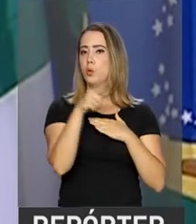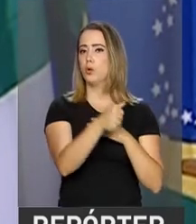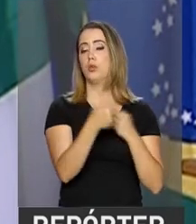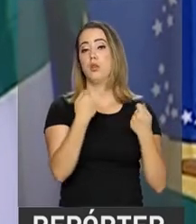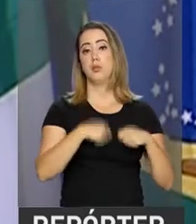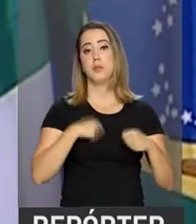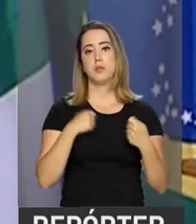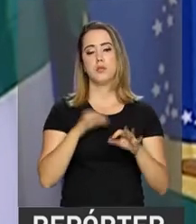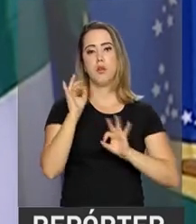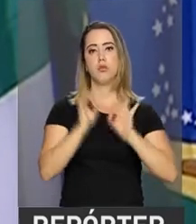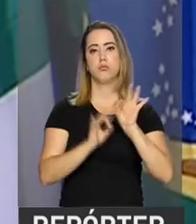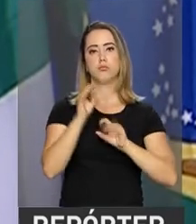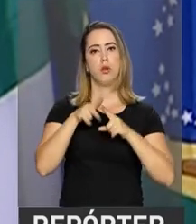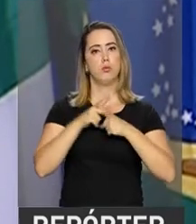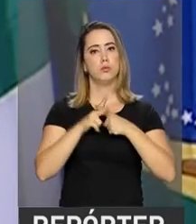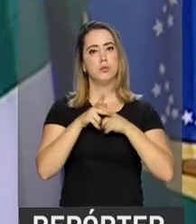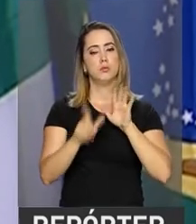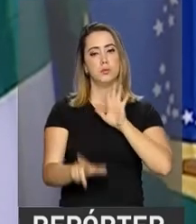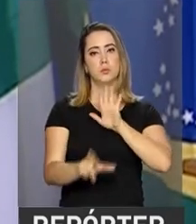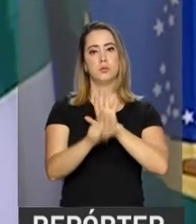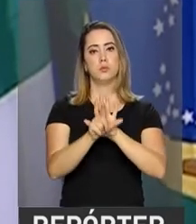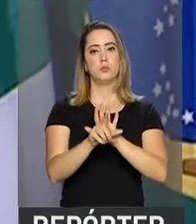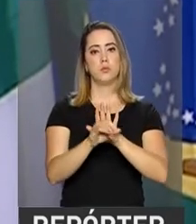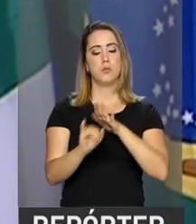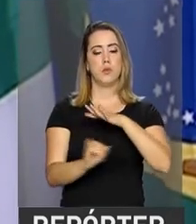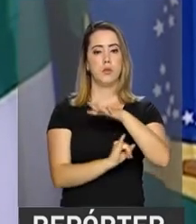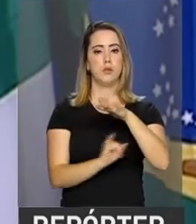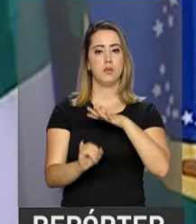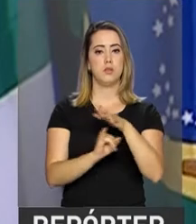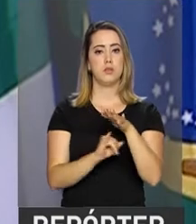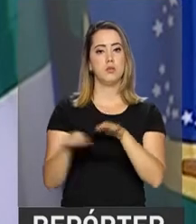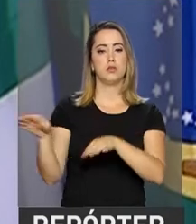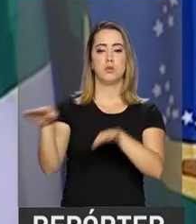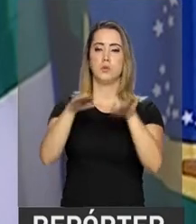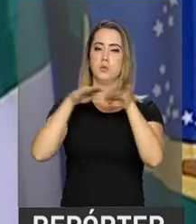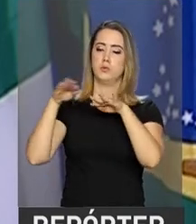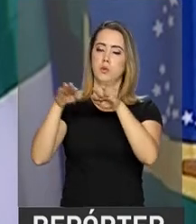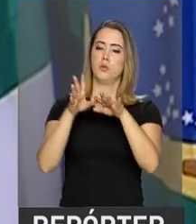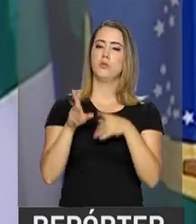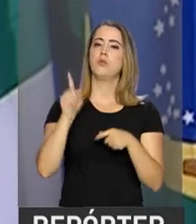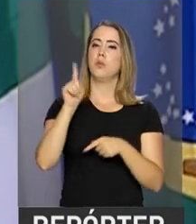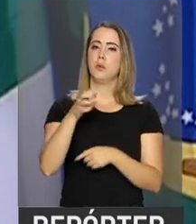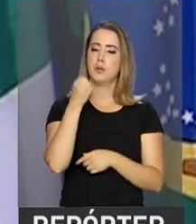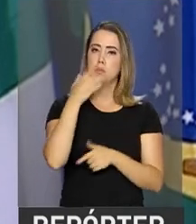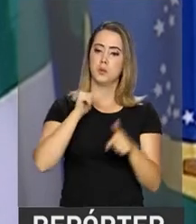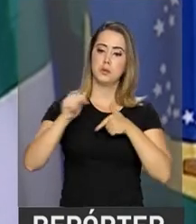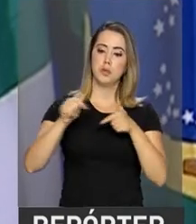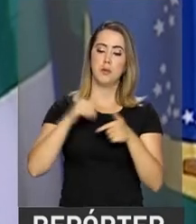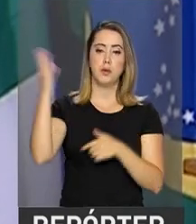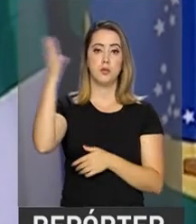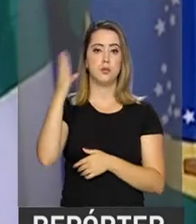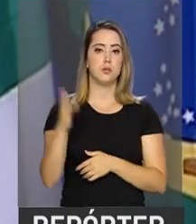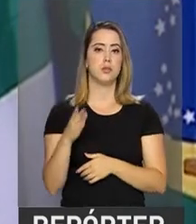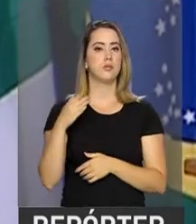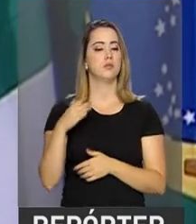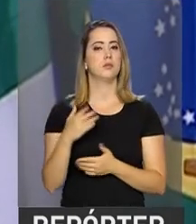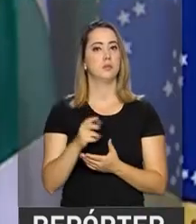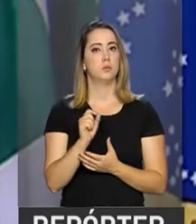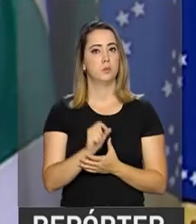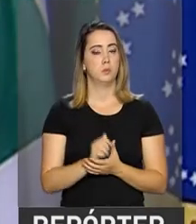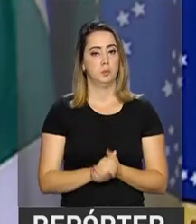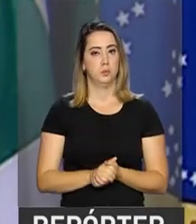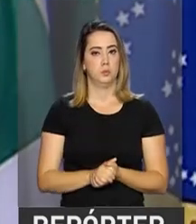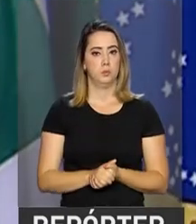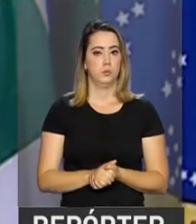ao aprimoramento das leis e das instituições republicanas e para o bom exercício de nossas atribuições.